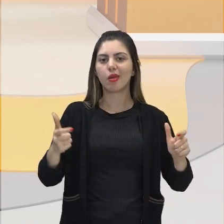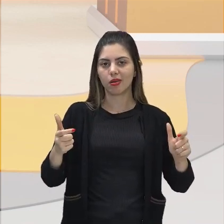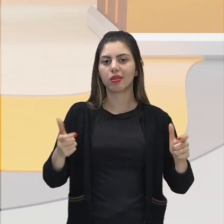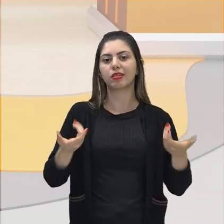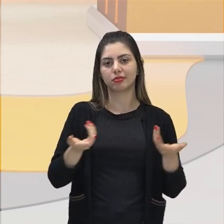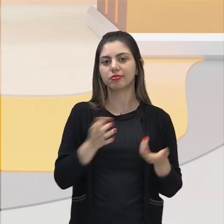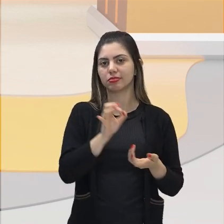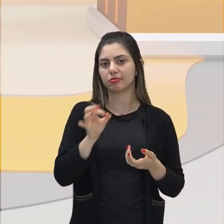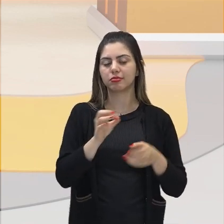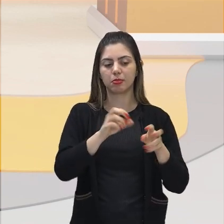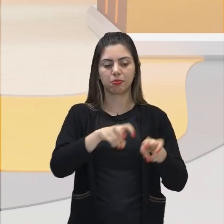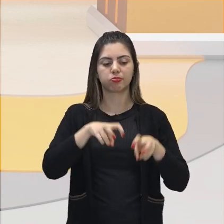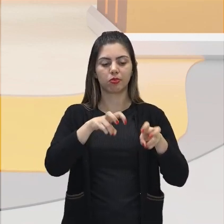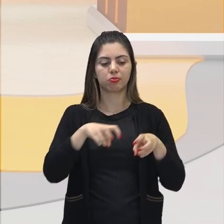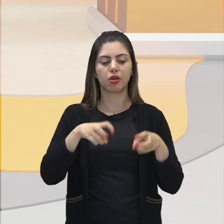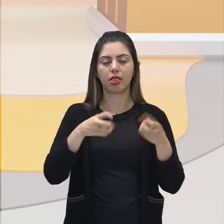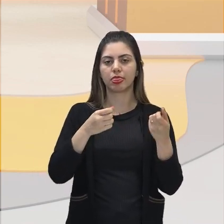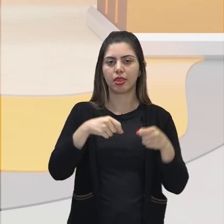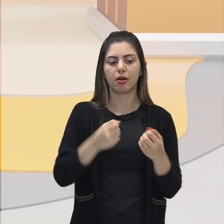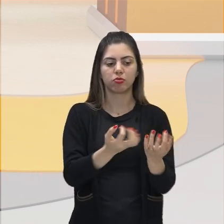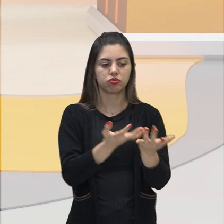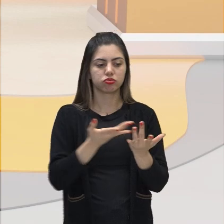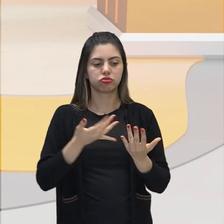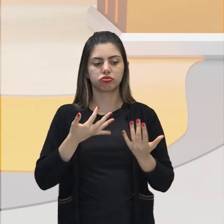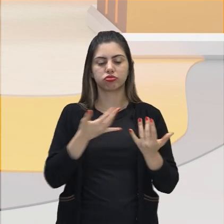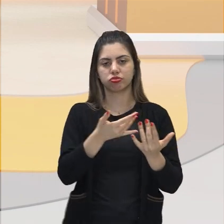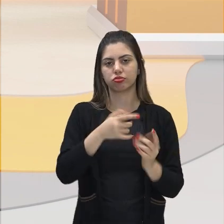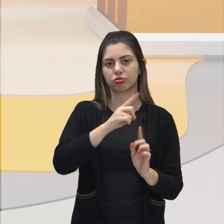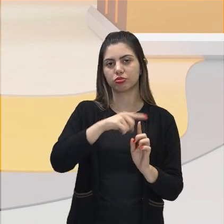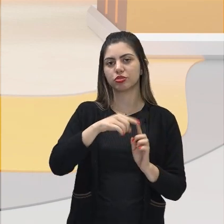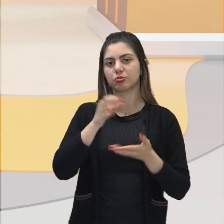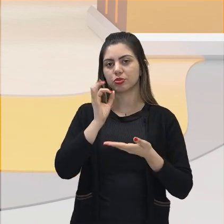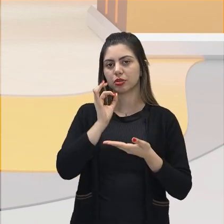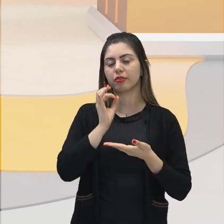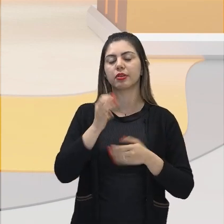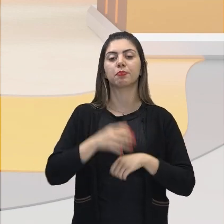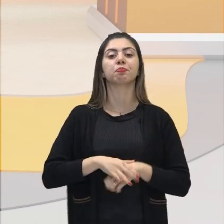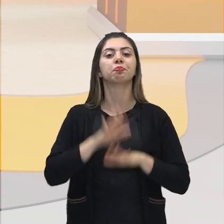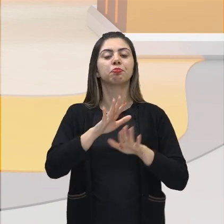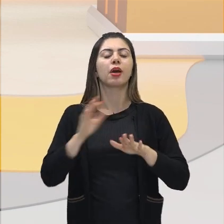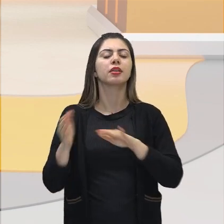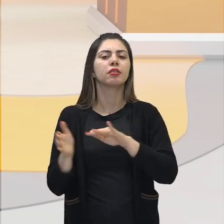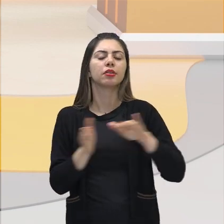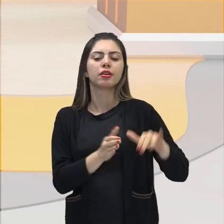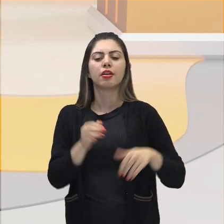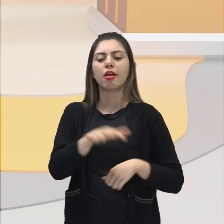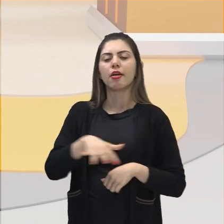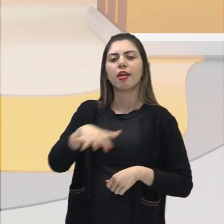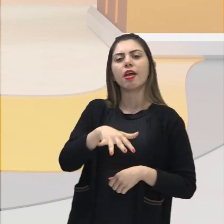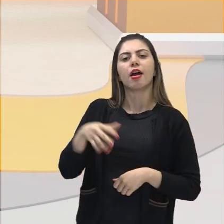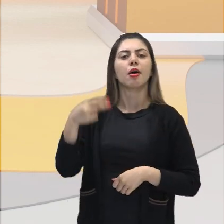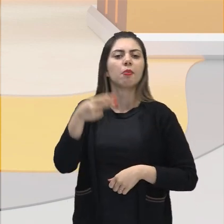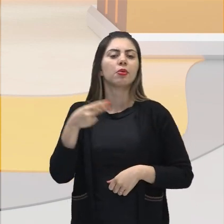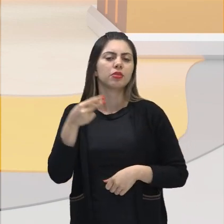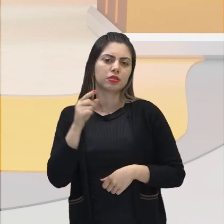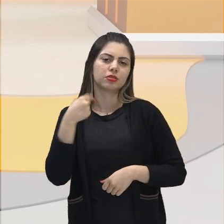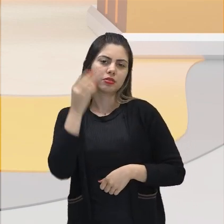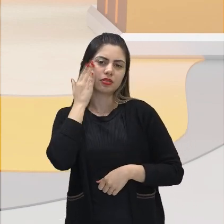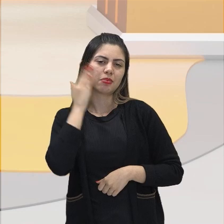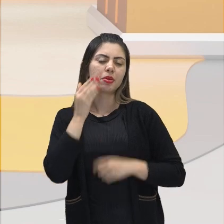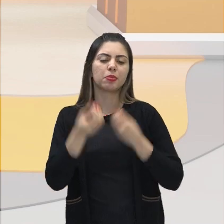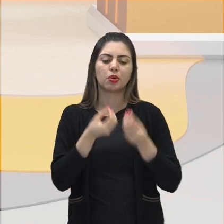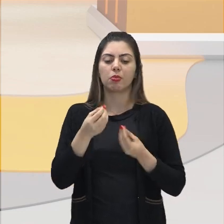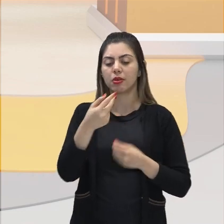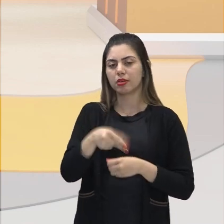colheita de café. É uma das mudanças econômicas. No campo político, gente sabe, nesse momento, que o Brasil se transformou em